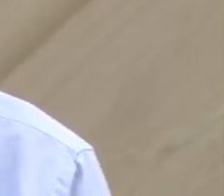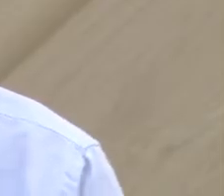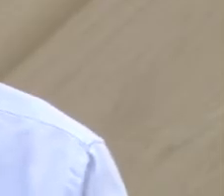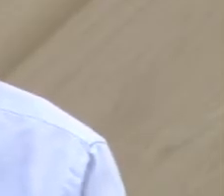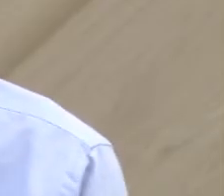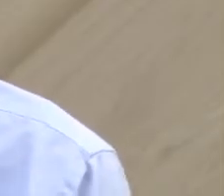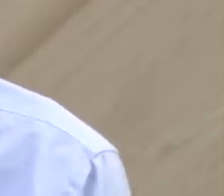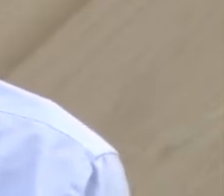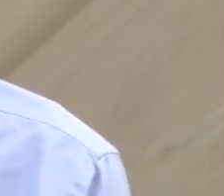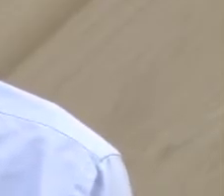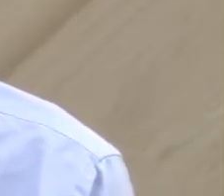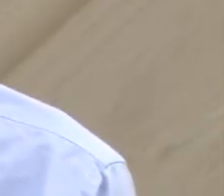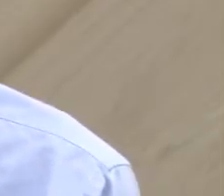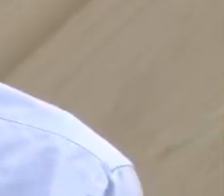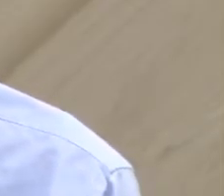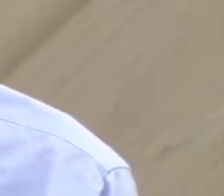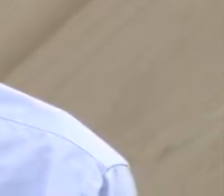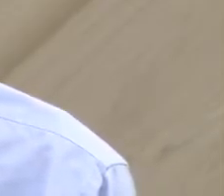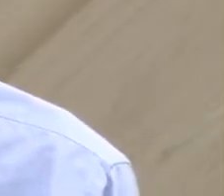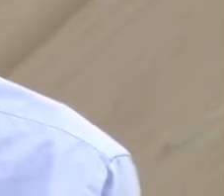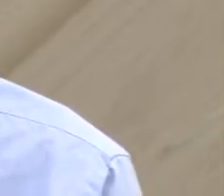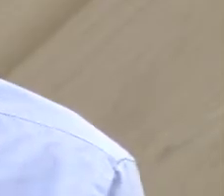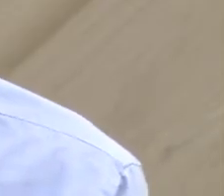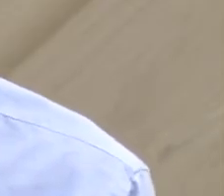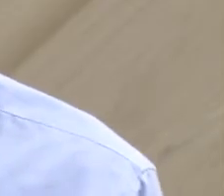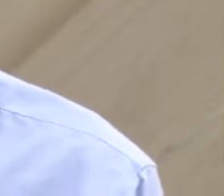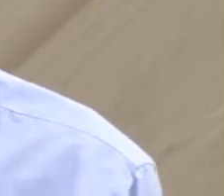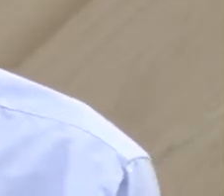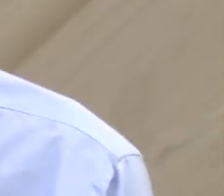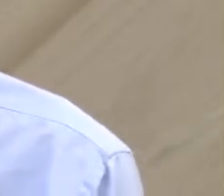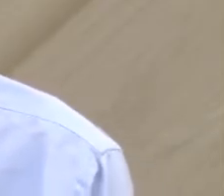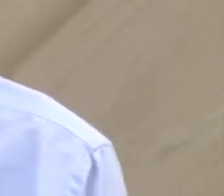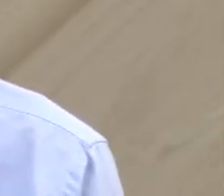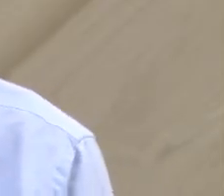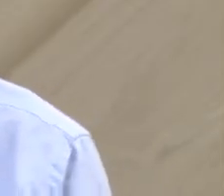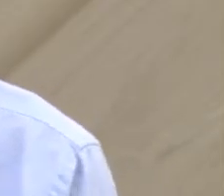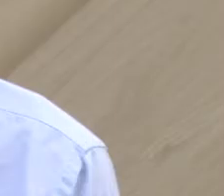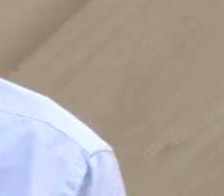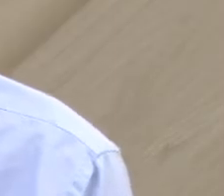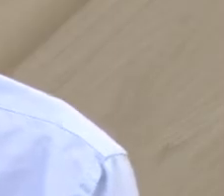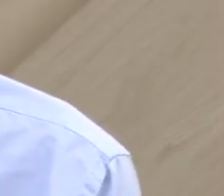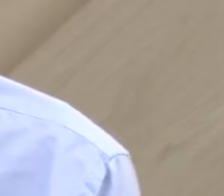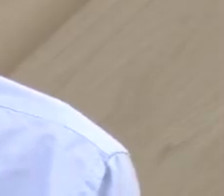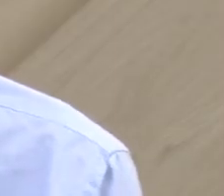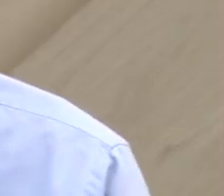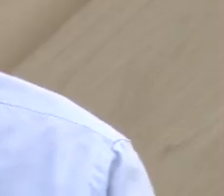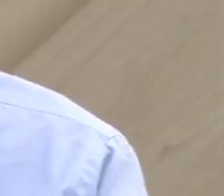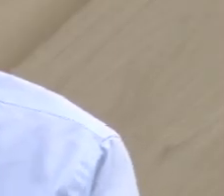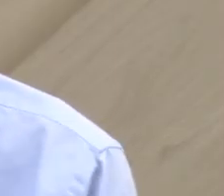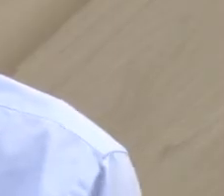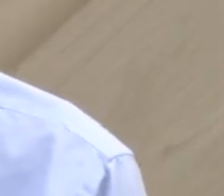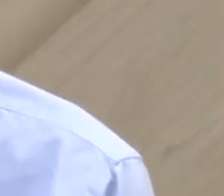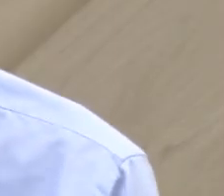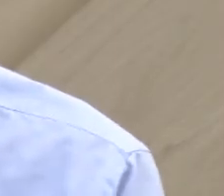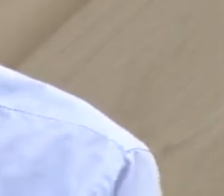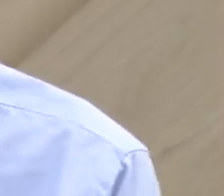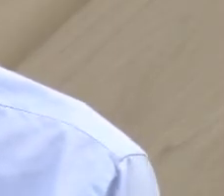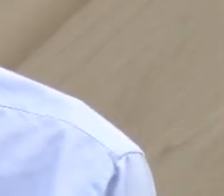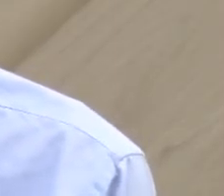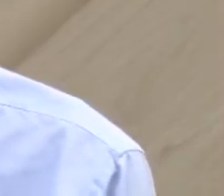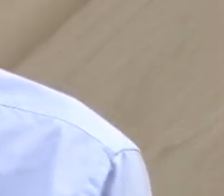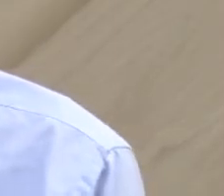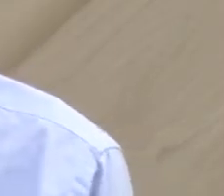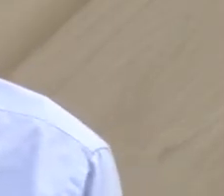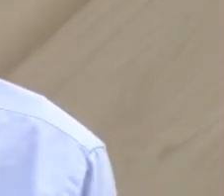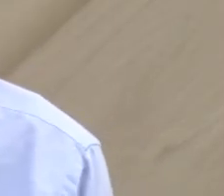das 32 edições eu fui o primeiro brasileiro, espero não o único, mas o primeiro brasileiro a vencer, e aí colocar a Criciúma de novo,